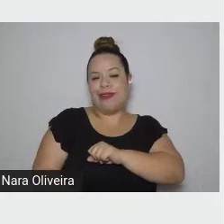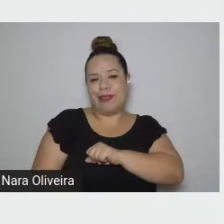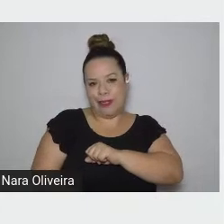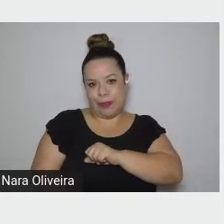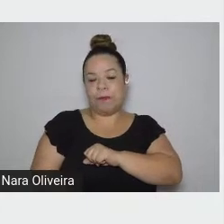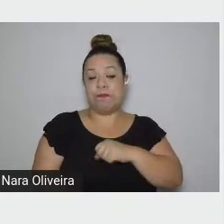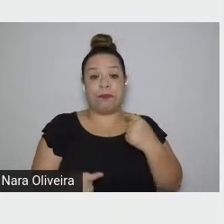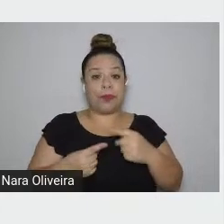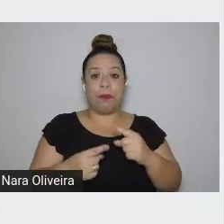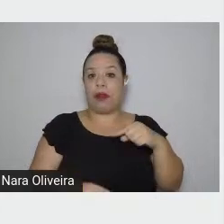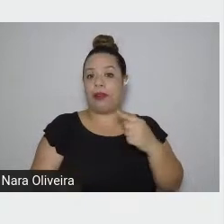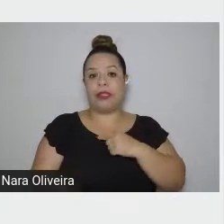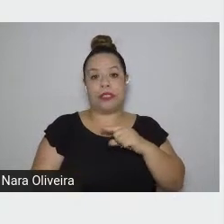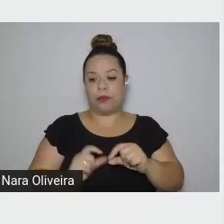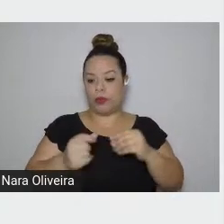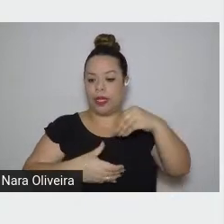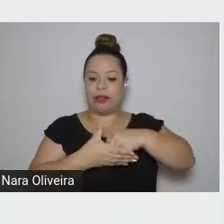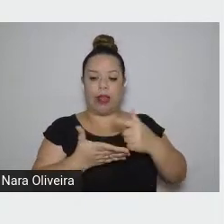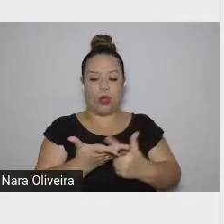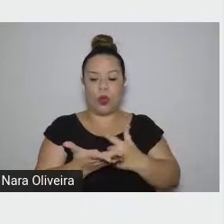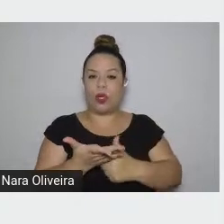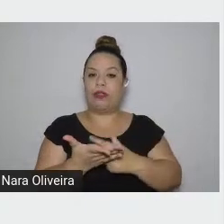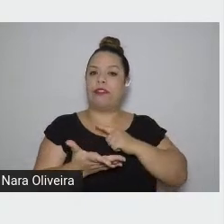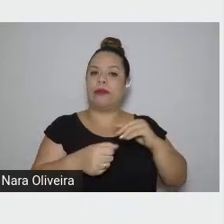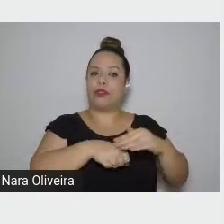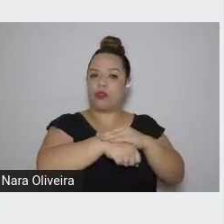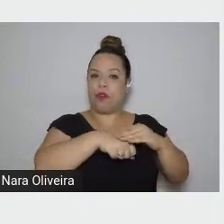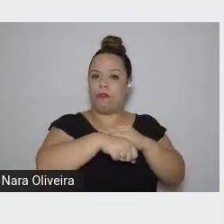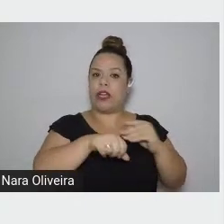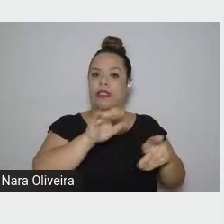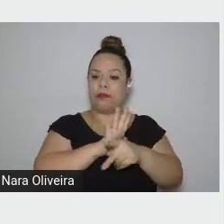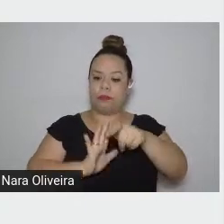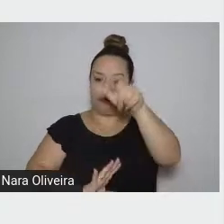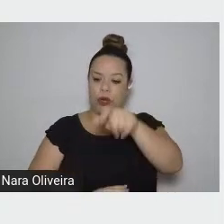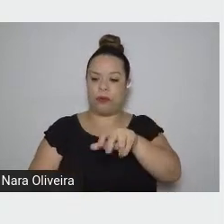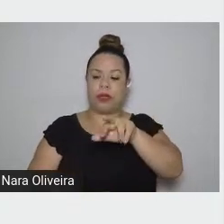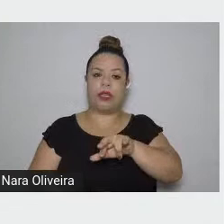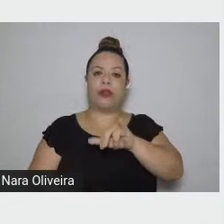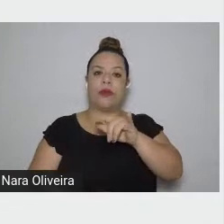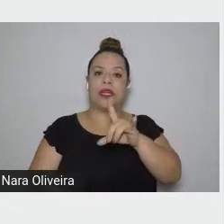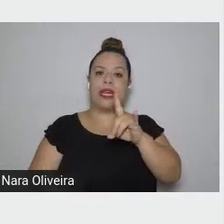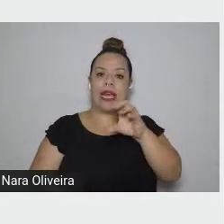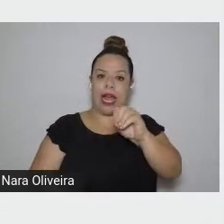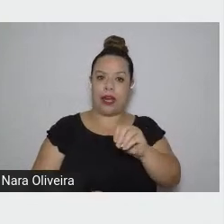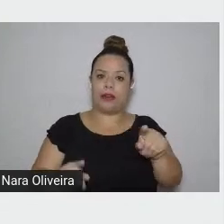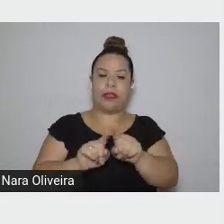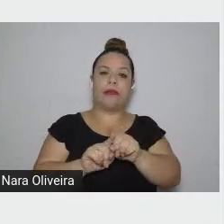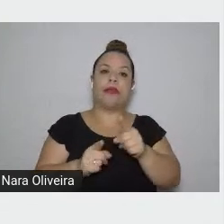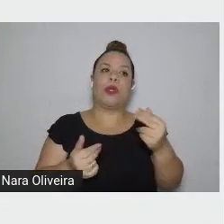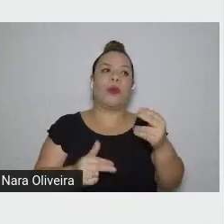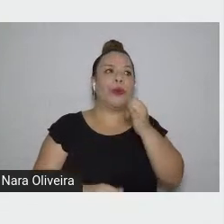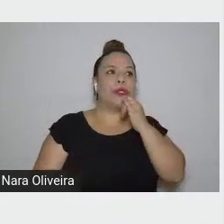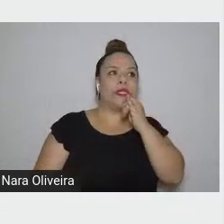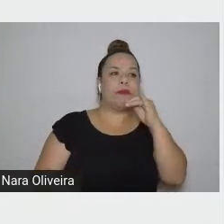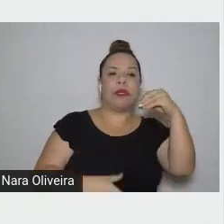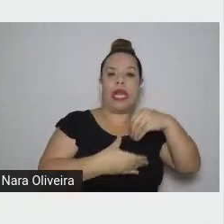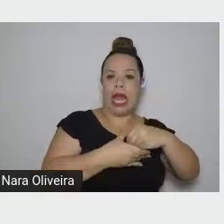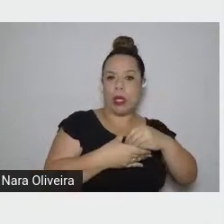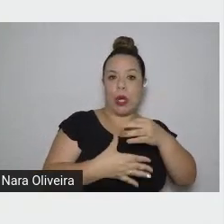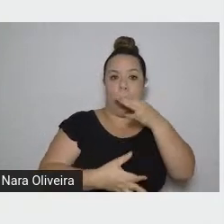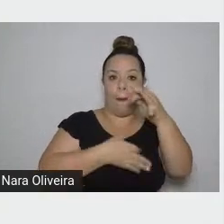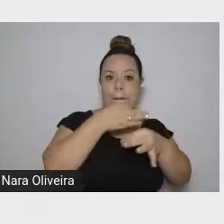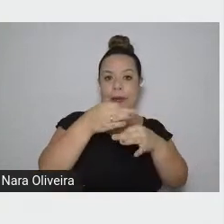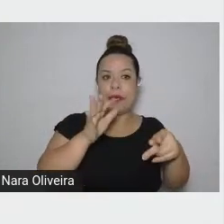temos no livro os diálogos de Ricardo Reis com o fantasma de Fernando Pessoa que lhe